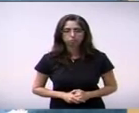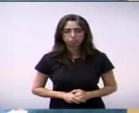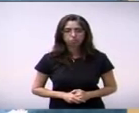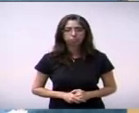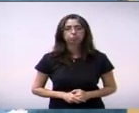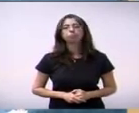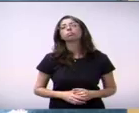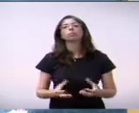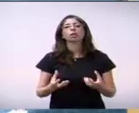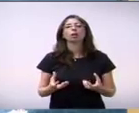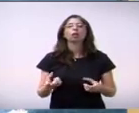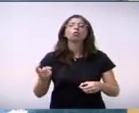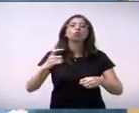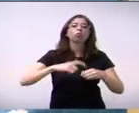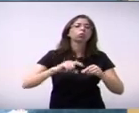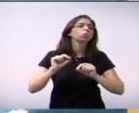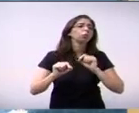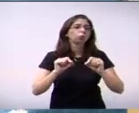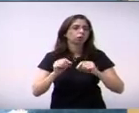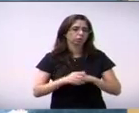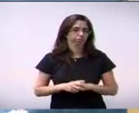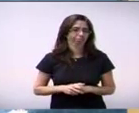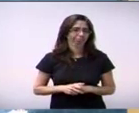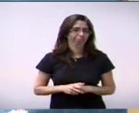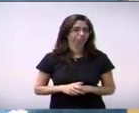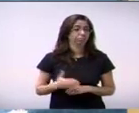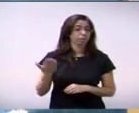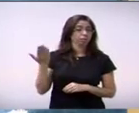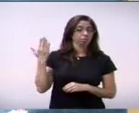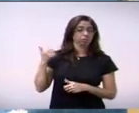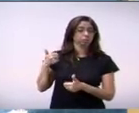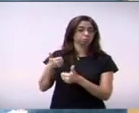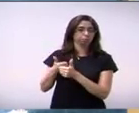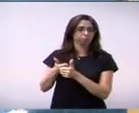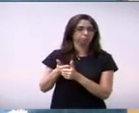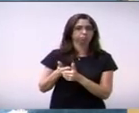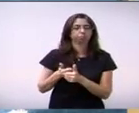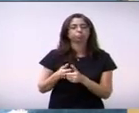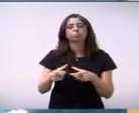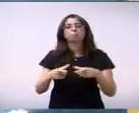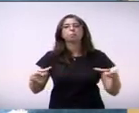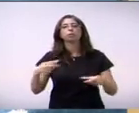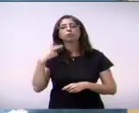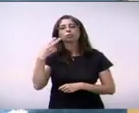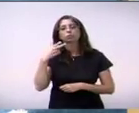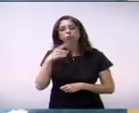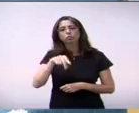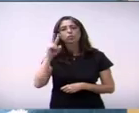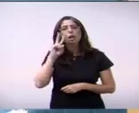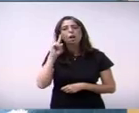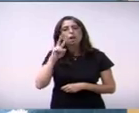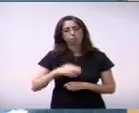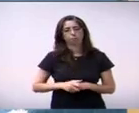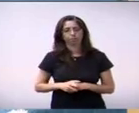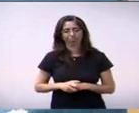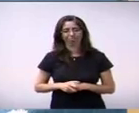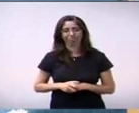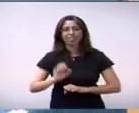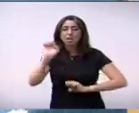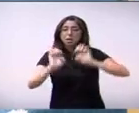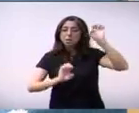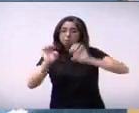a um passado muito recente, quando acho que a maioria dos vereadores se lembra do caso da Copersucca,